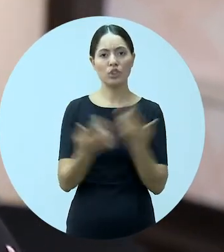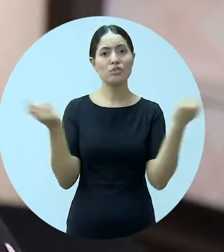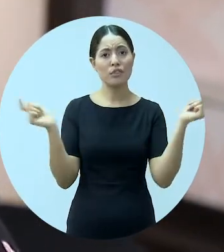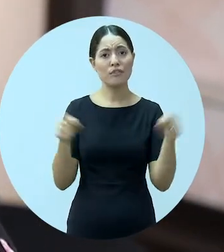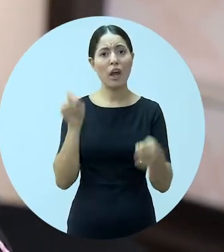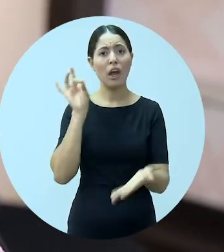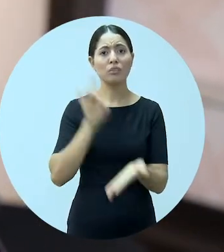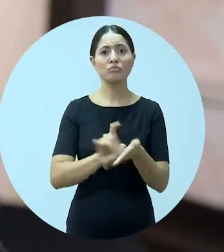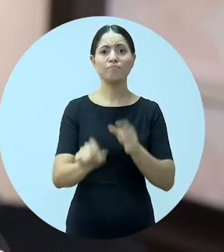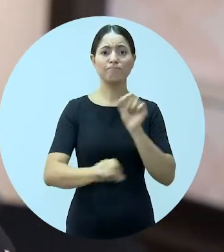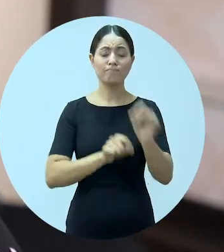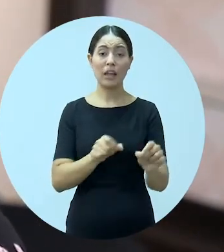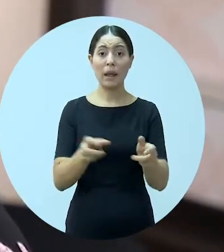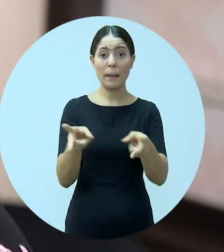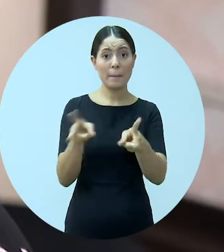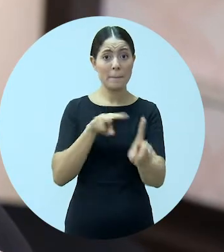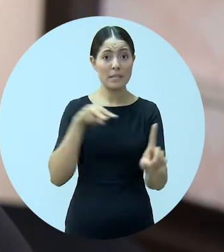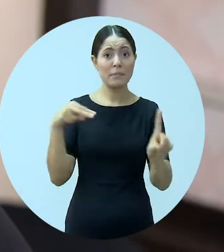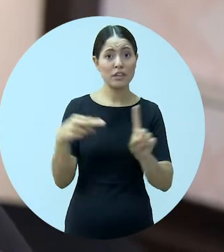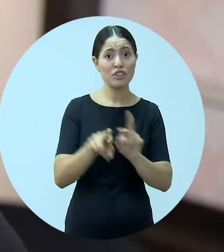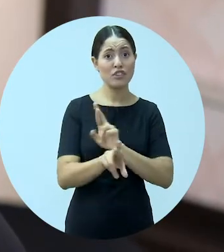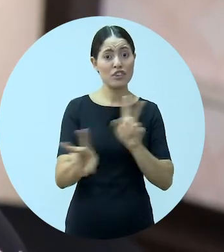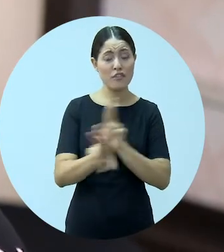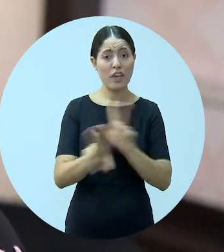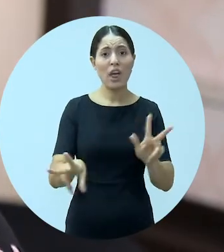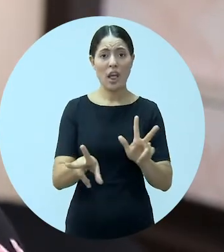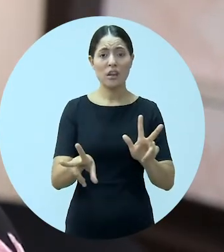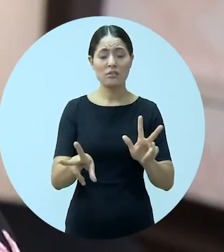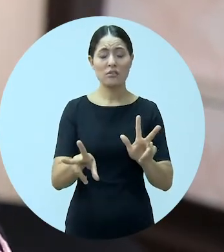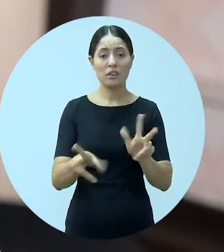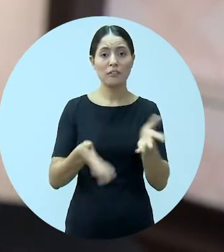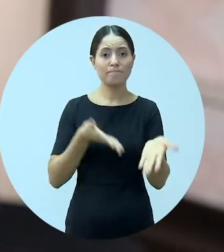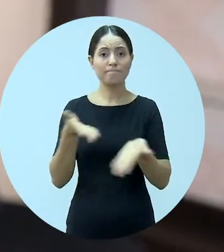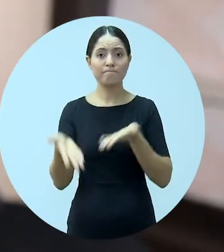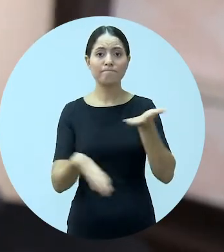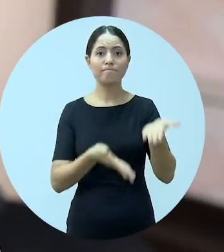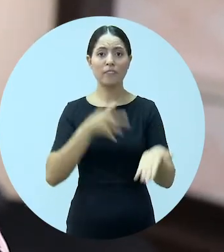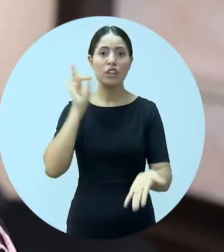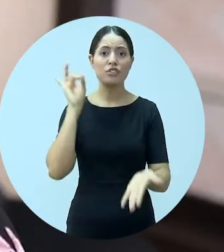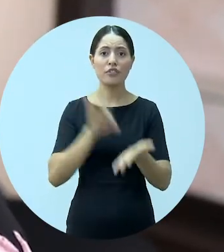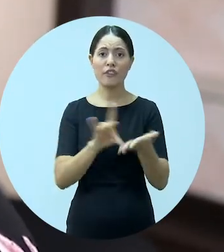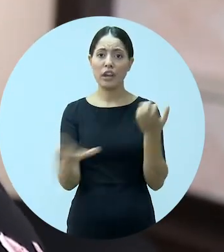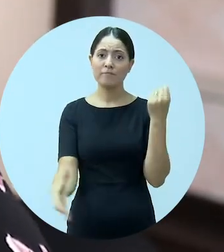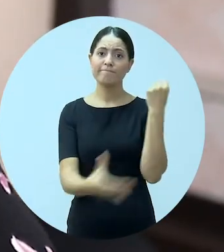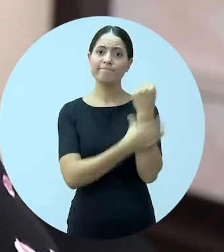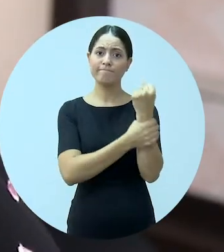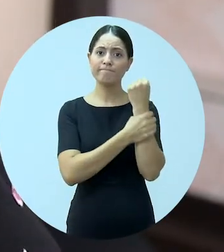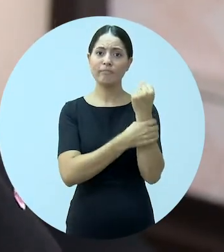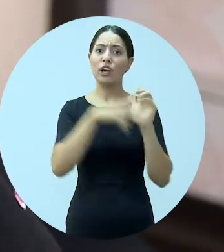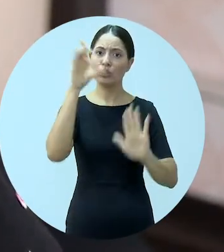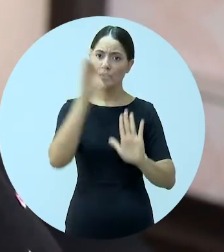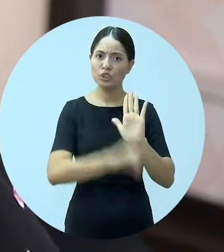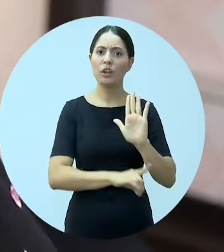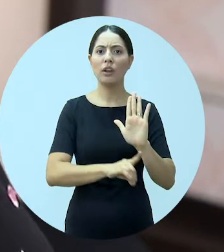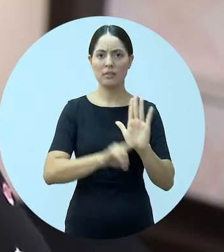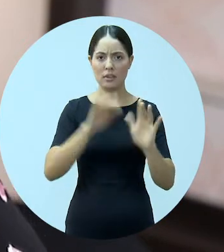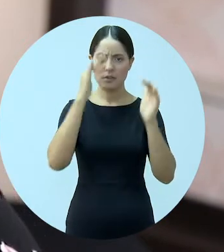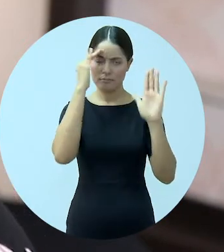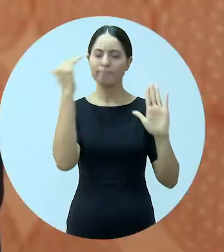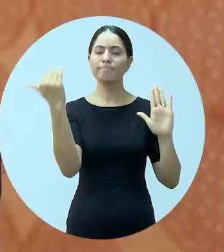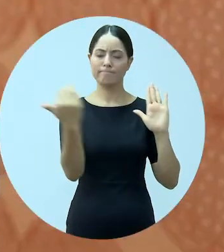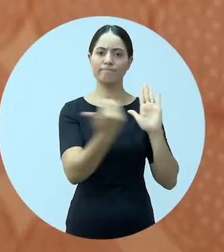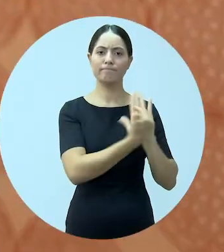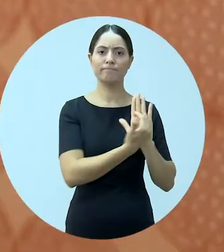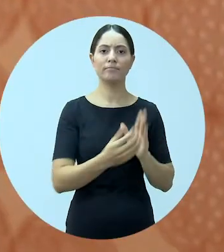pudesse, de fato, ter um olhar diferenciado para isso e conseguir assegurar que essas prerrogativas sejam observadas.